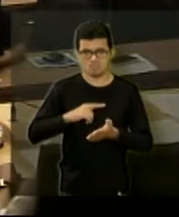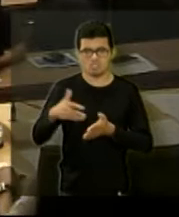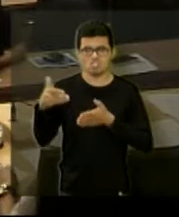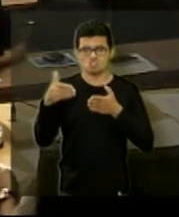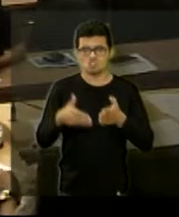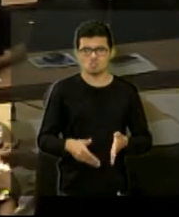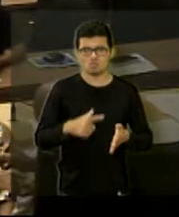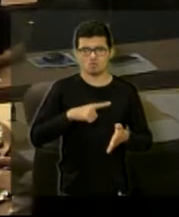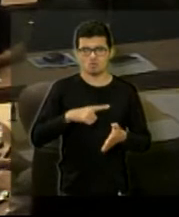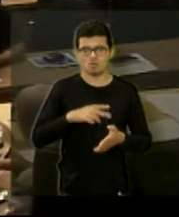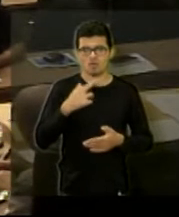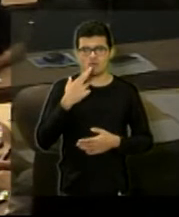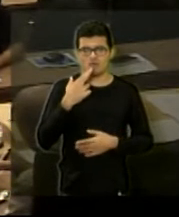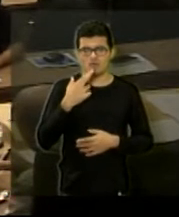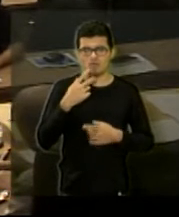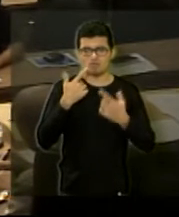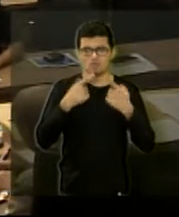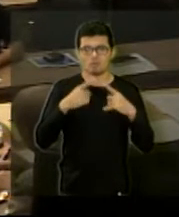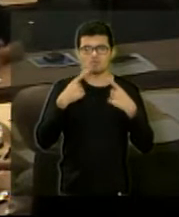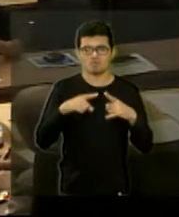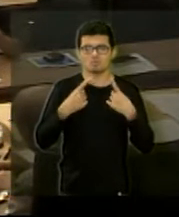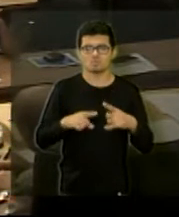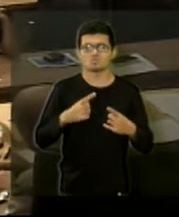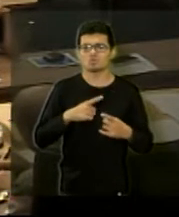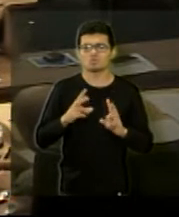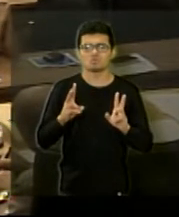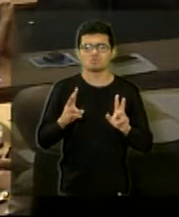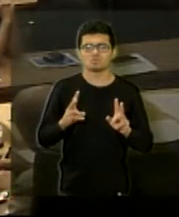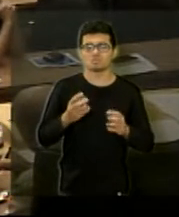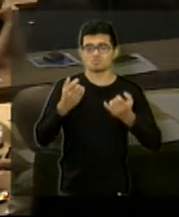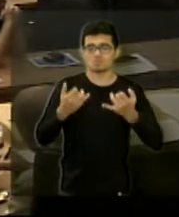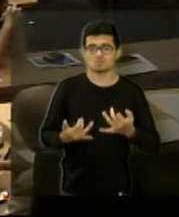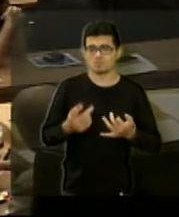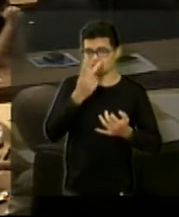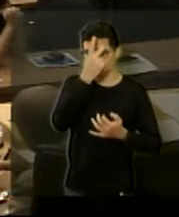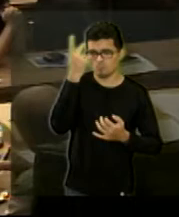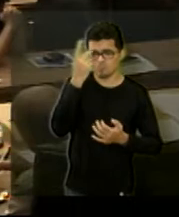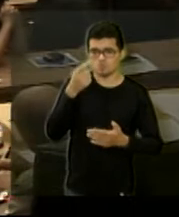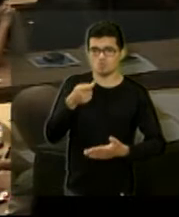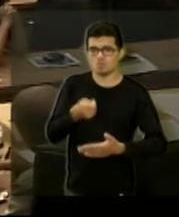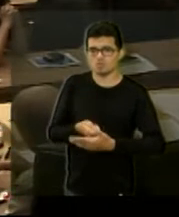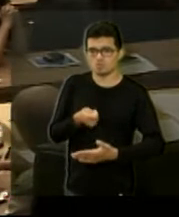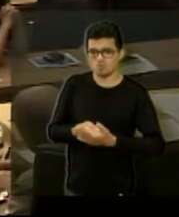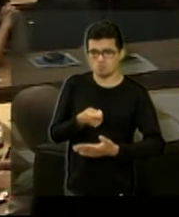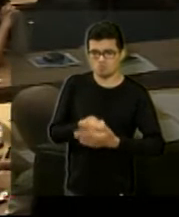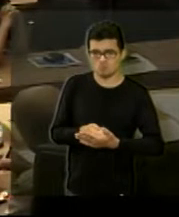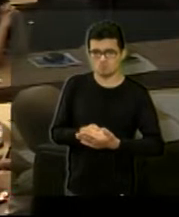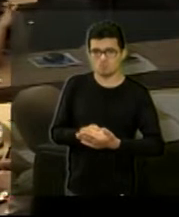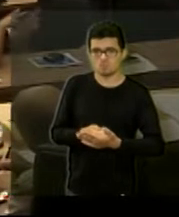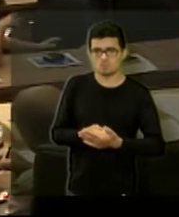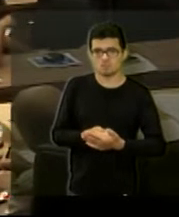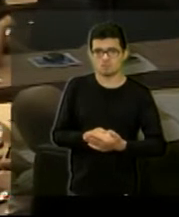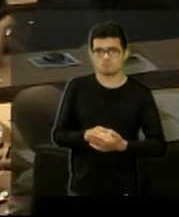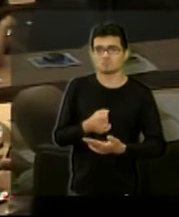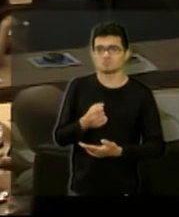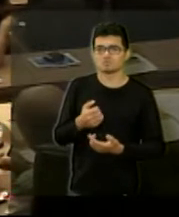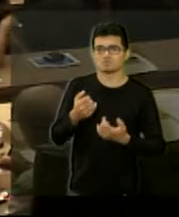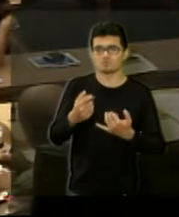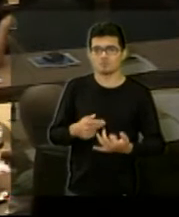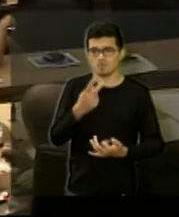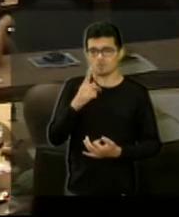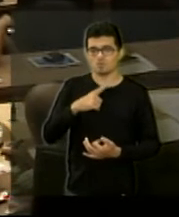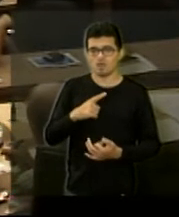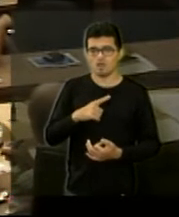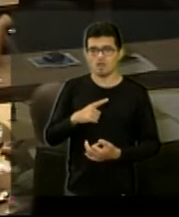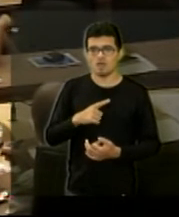reclamações para nós da seguinte forma, onde a pessoa faz uma denúncia que fulano pegou